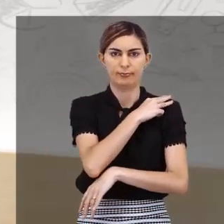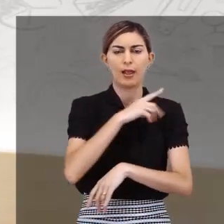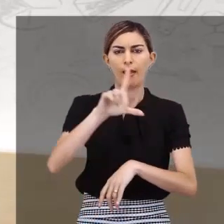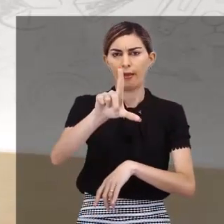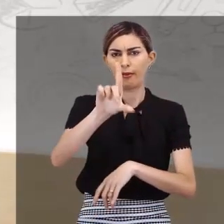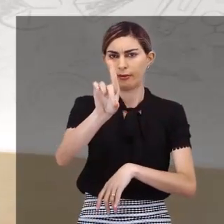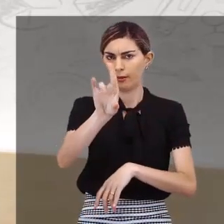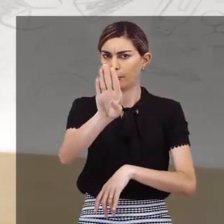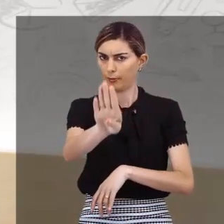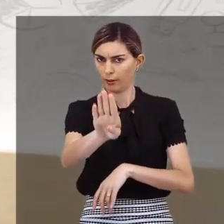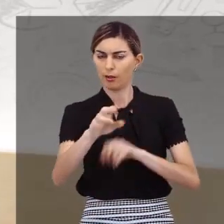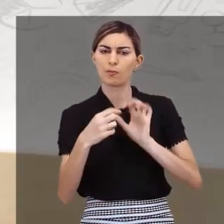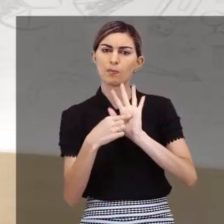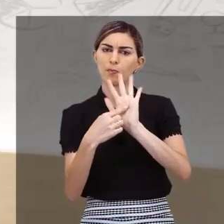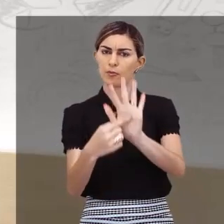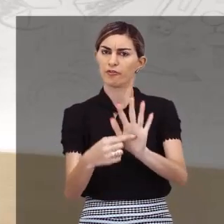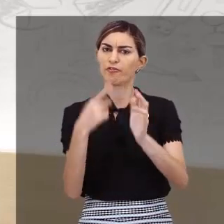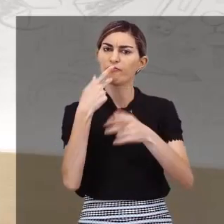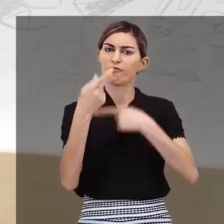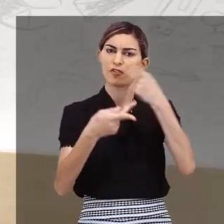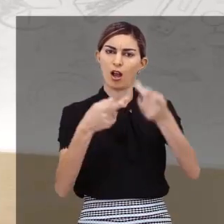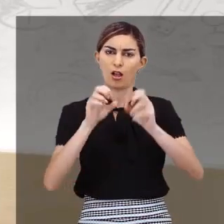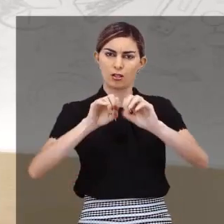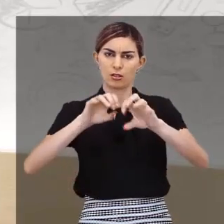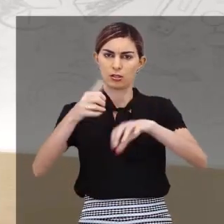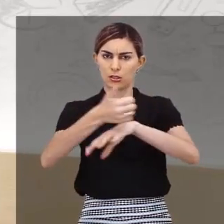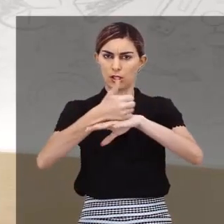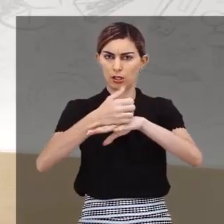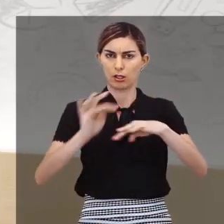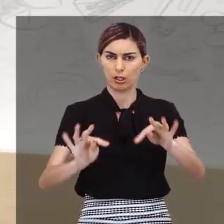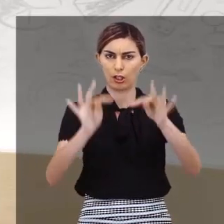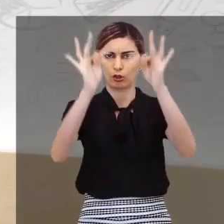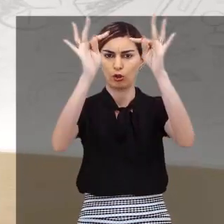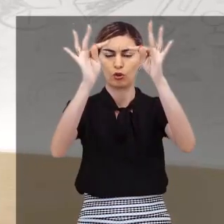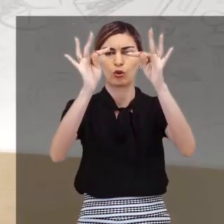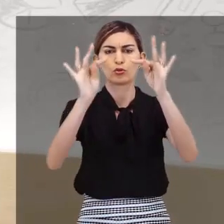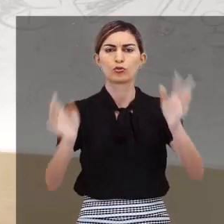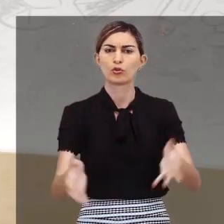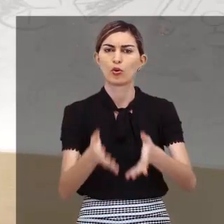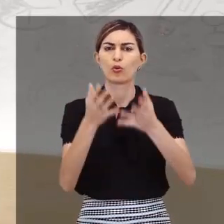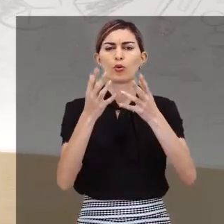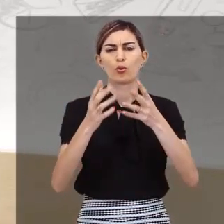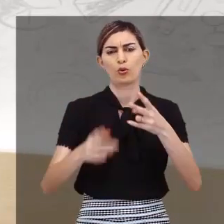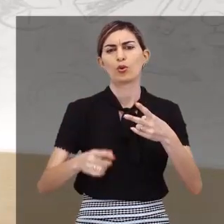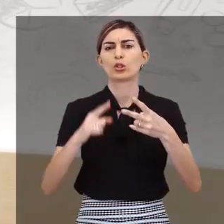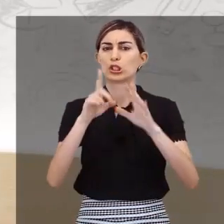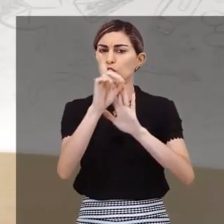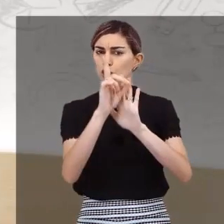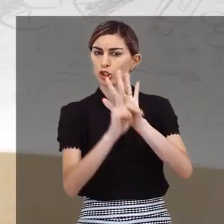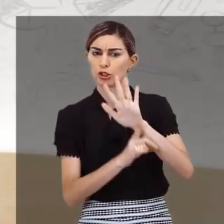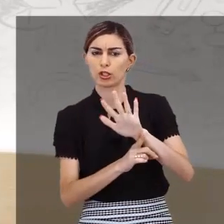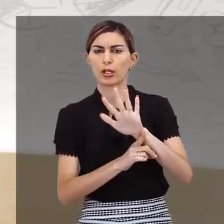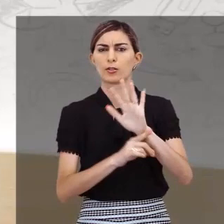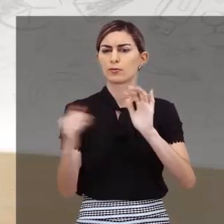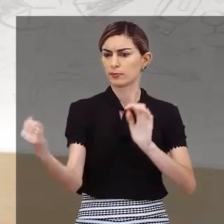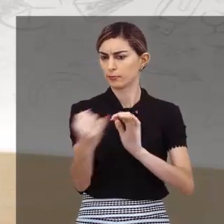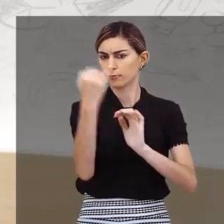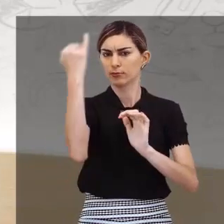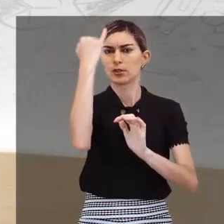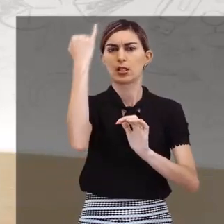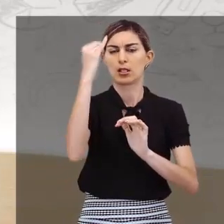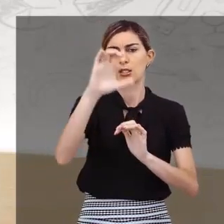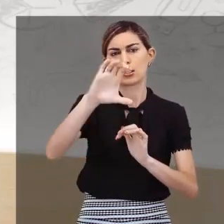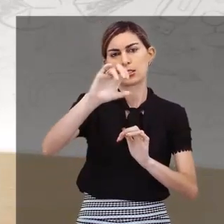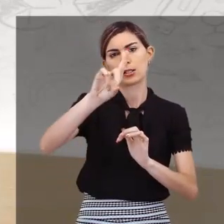LDB situa a educação profissional e tecnológica na confluência de dois direitos fundamentais do